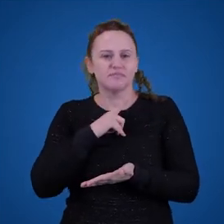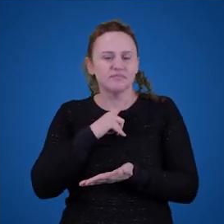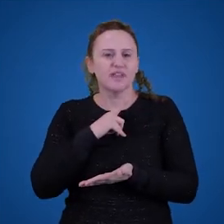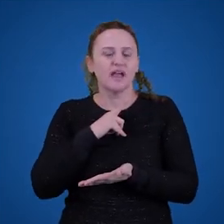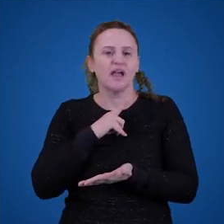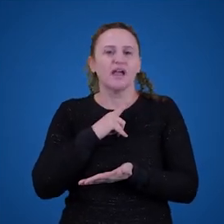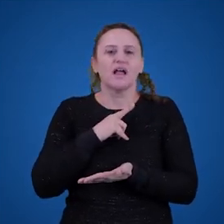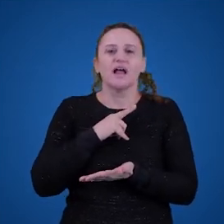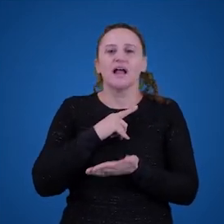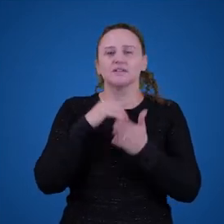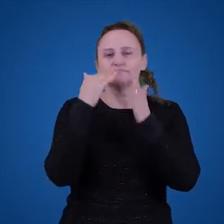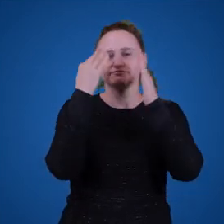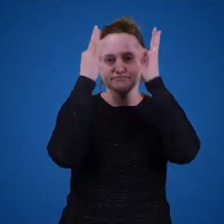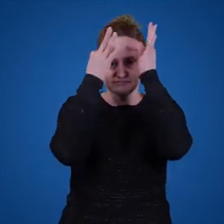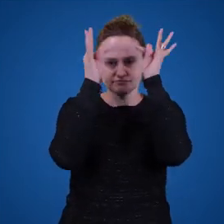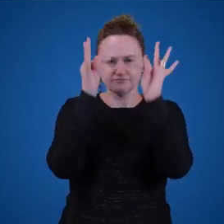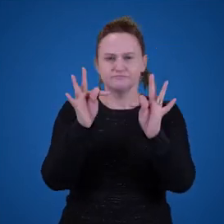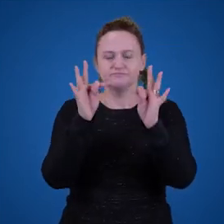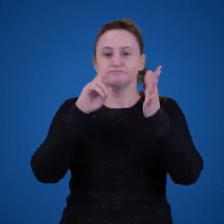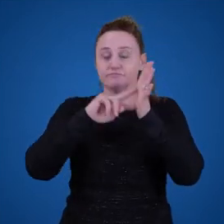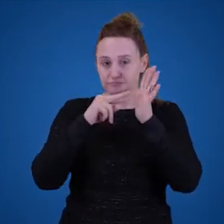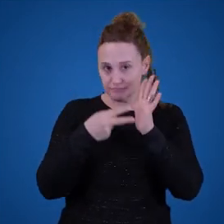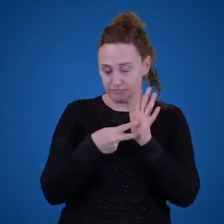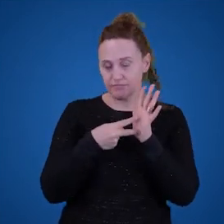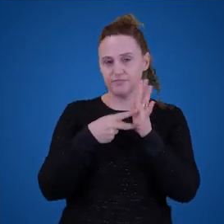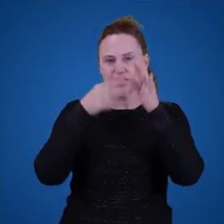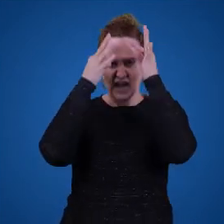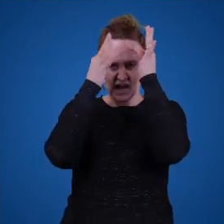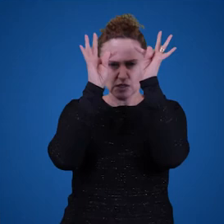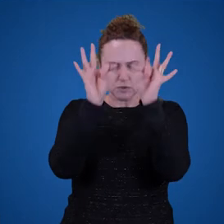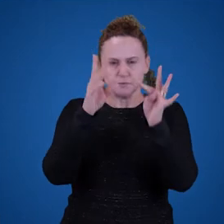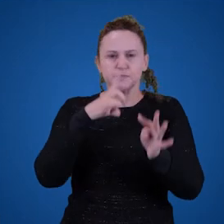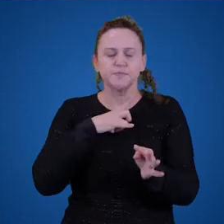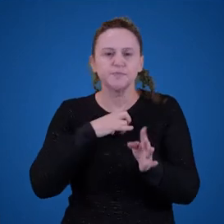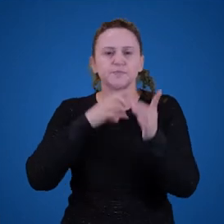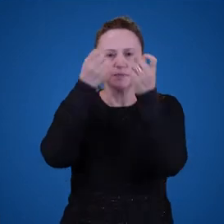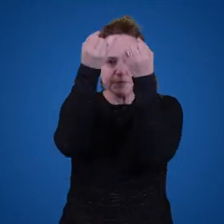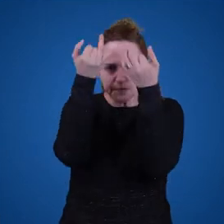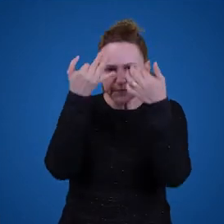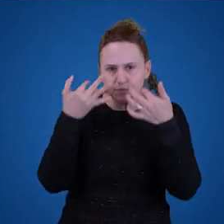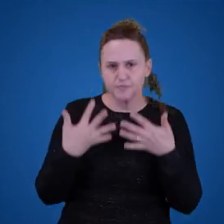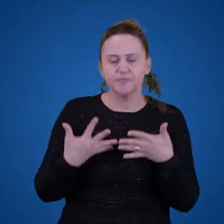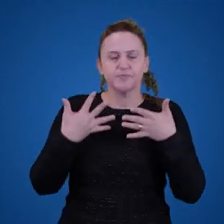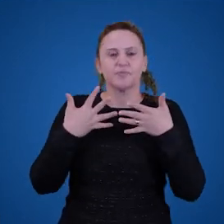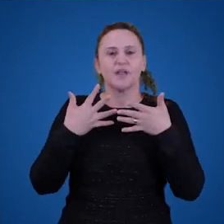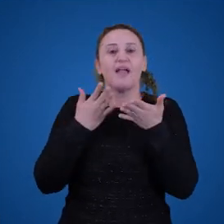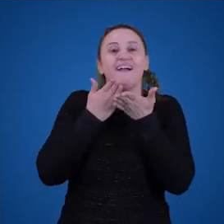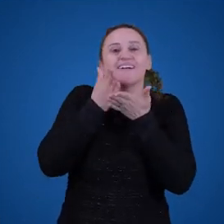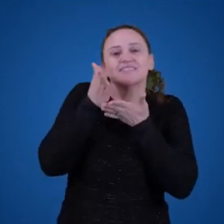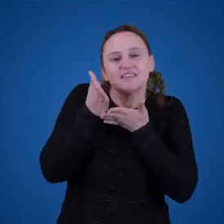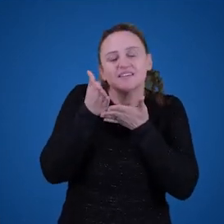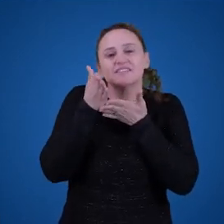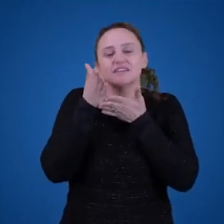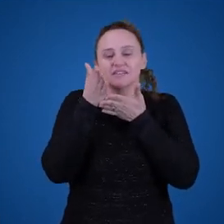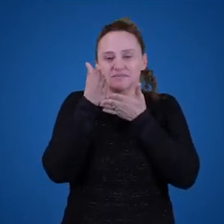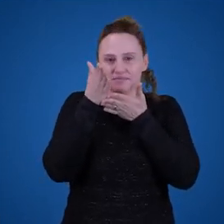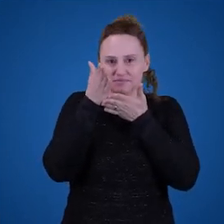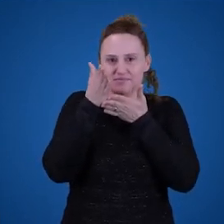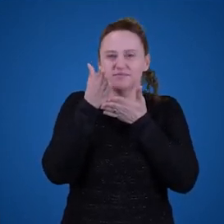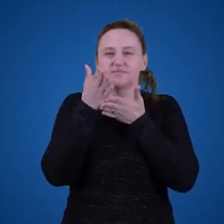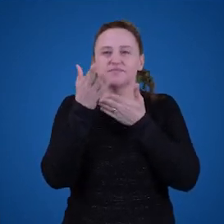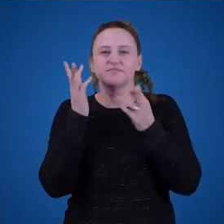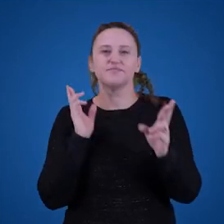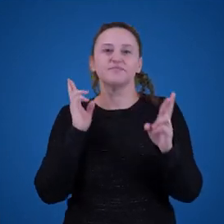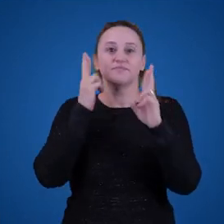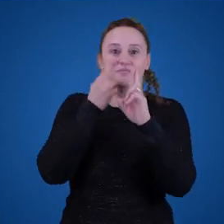chamada teoria referencial do significado, que é a teoria que tenta explicar o significado através da referência. Certo?